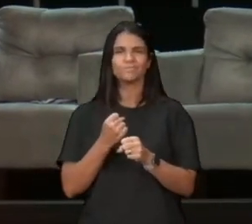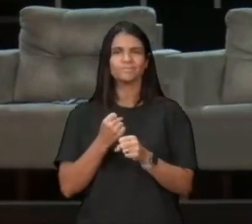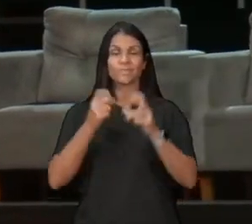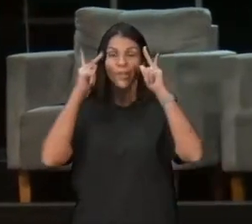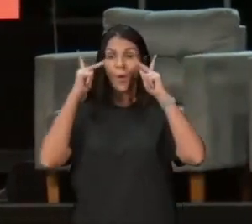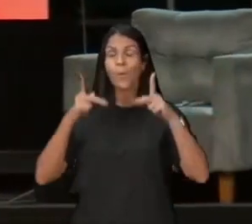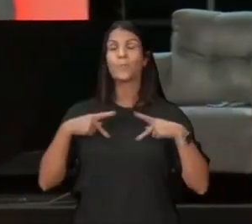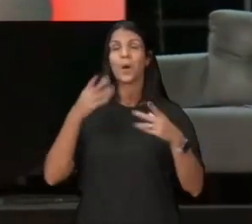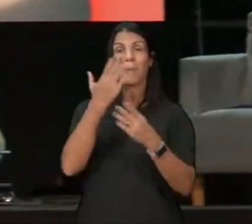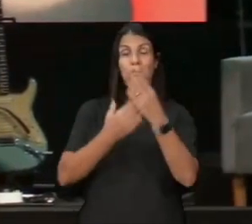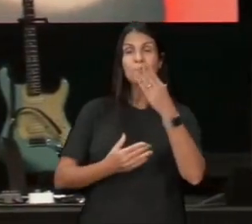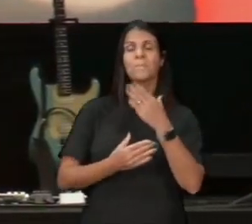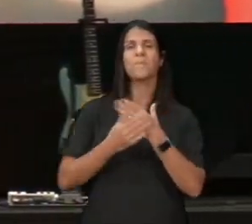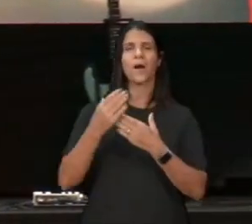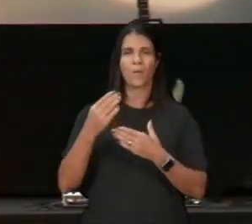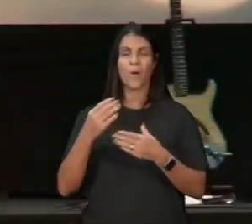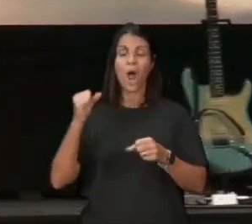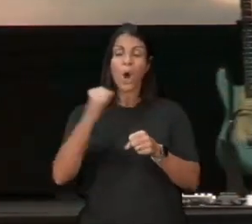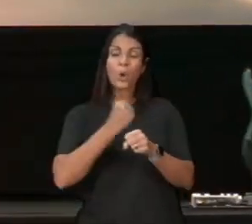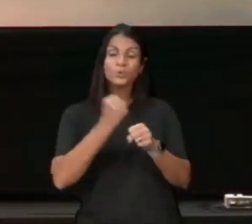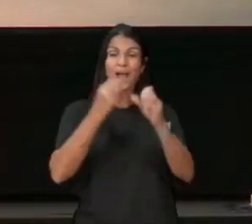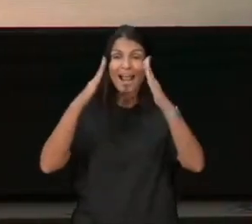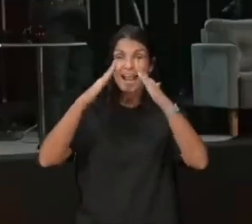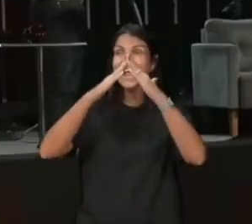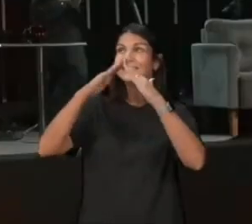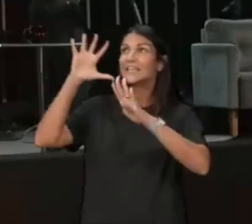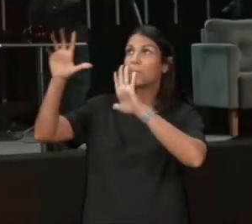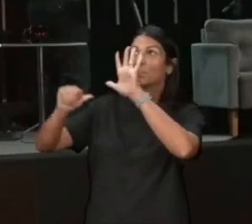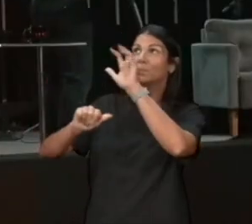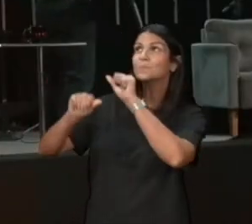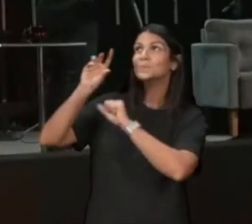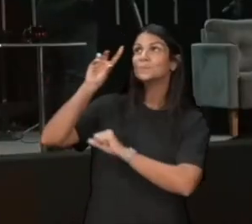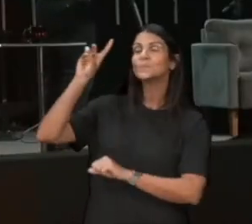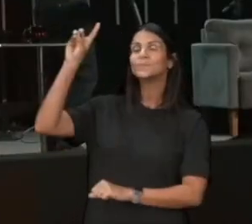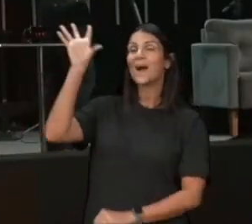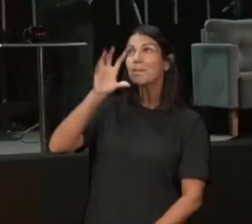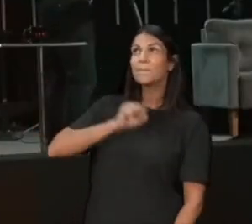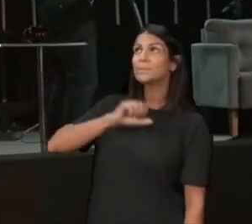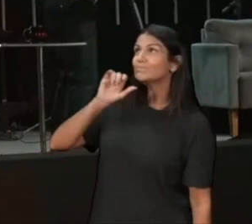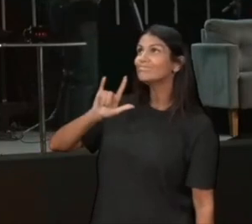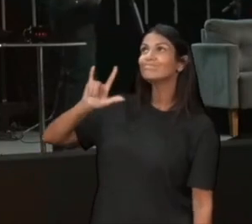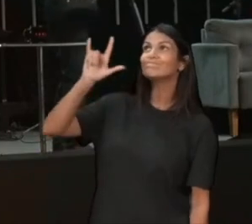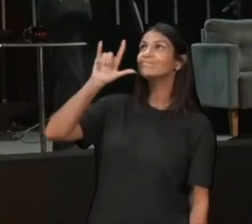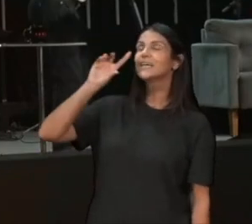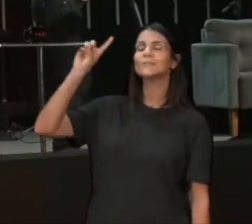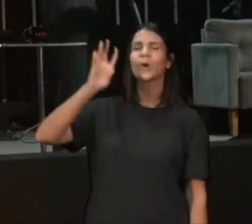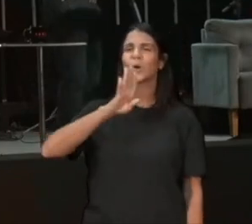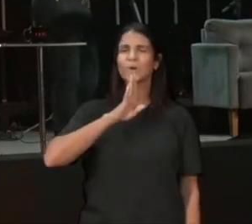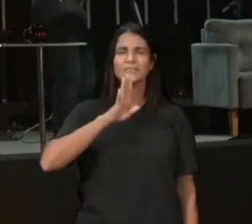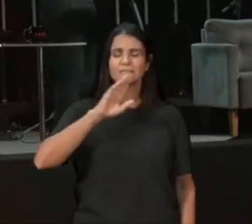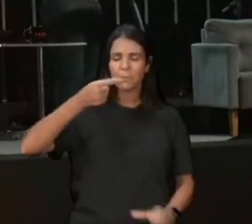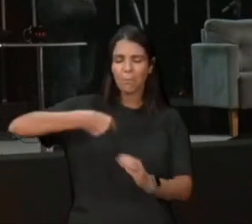ele construiu, uma casa, para a busca de Deus, ele construiu, uma casa, para que as pessoas, amassem mais a Deus, conhecessem de Deus,